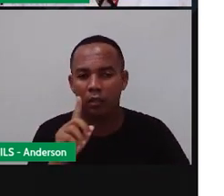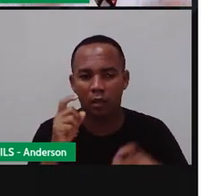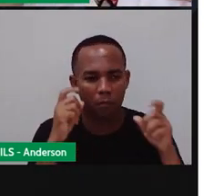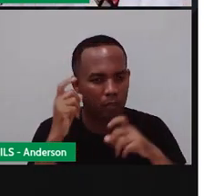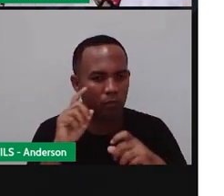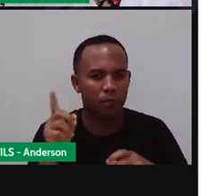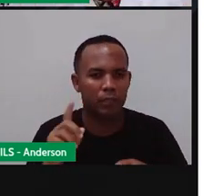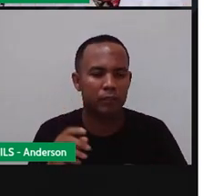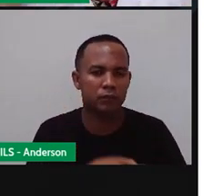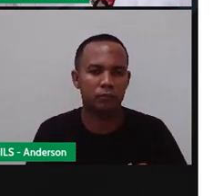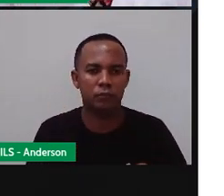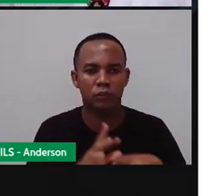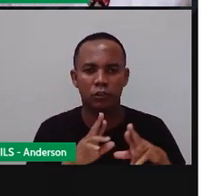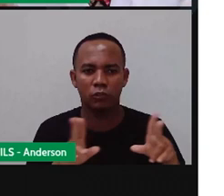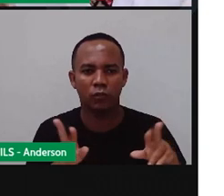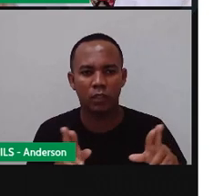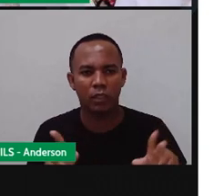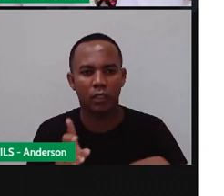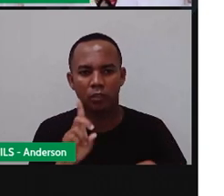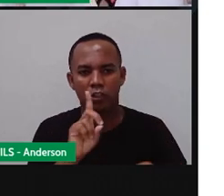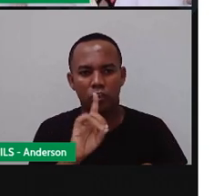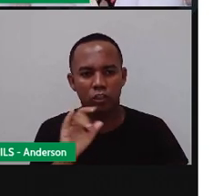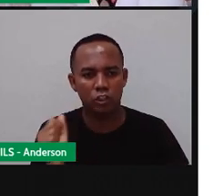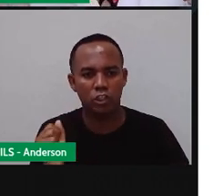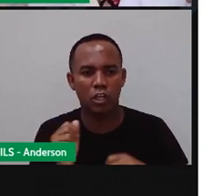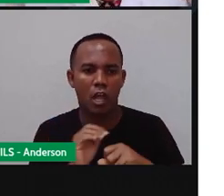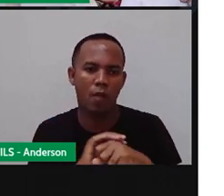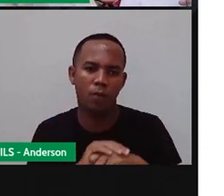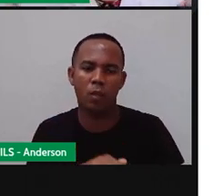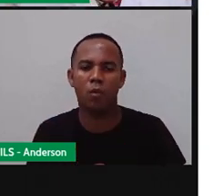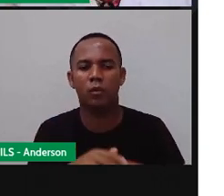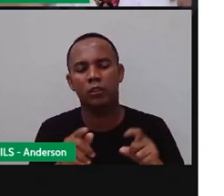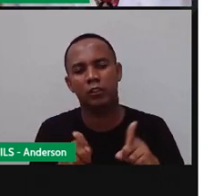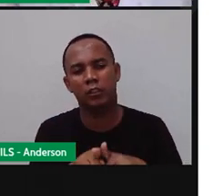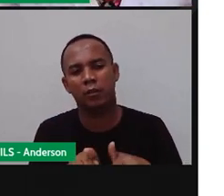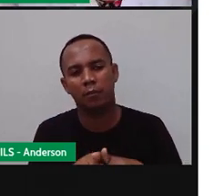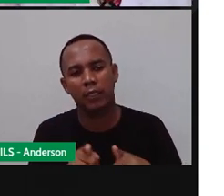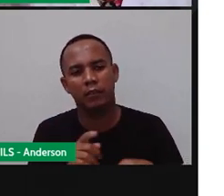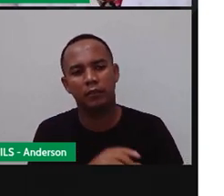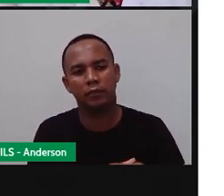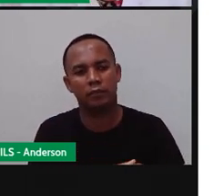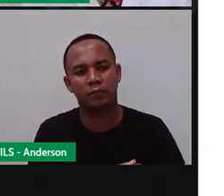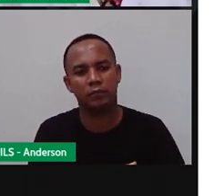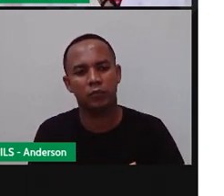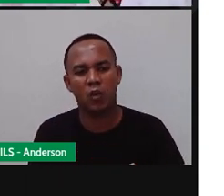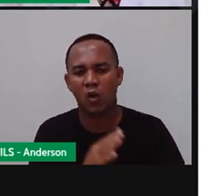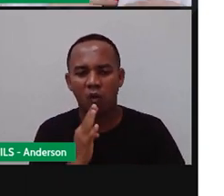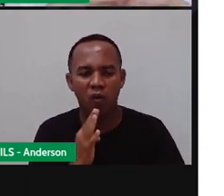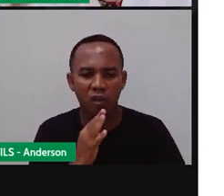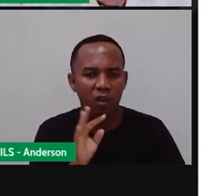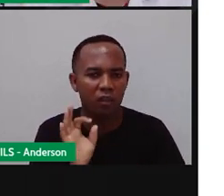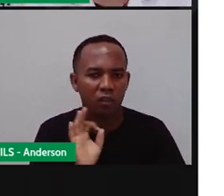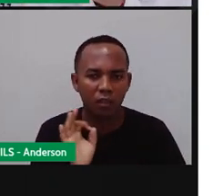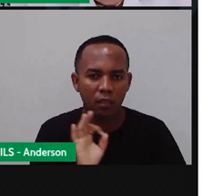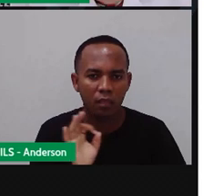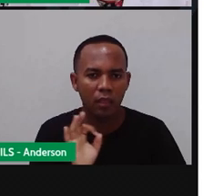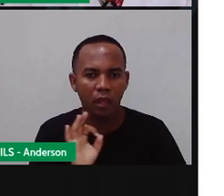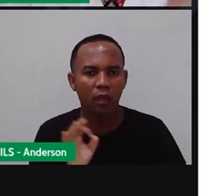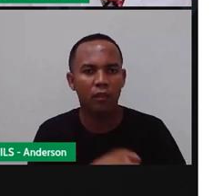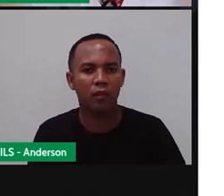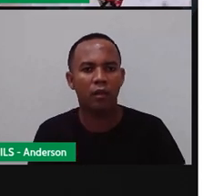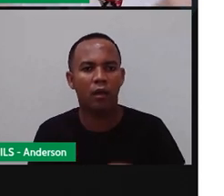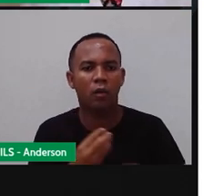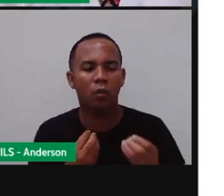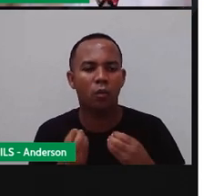Mas essa ideia de tempo, dia, noite, as estações que acontecem, mesmo o homem não tendo conhecimento de que, de fato, eram as estações,